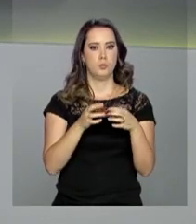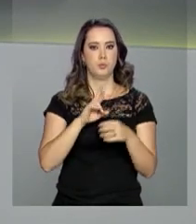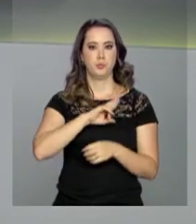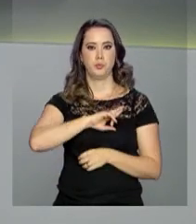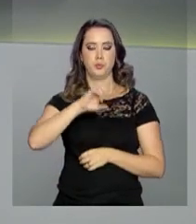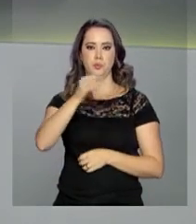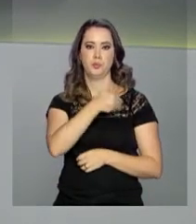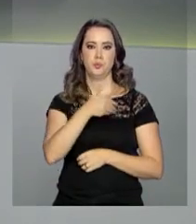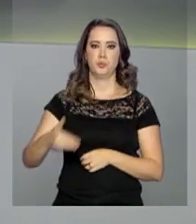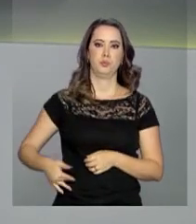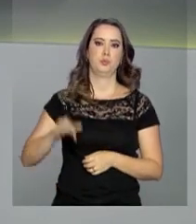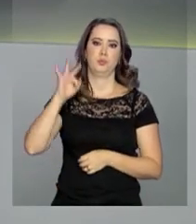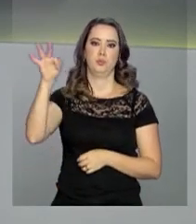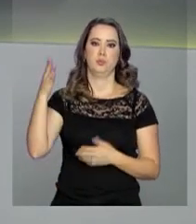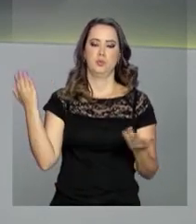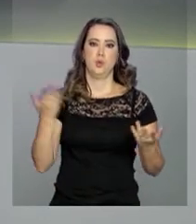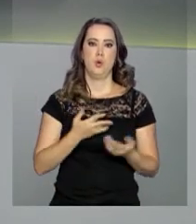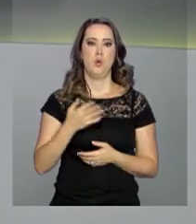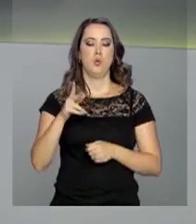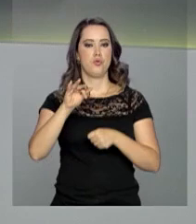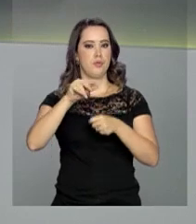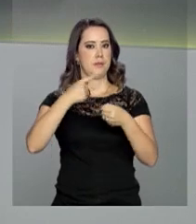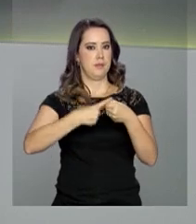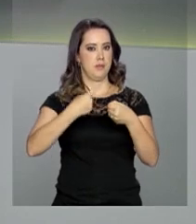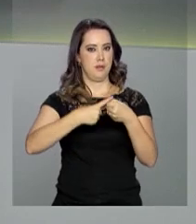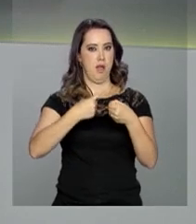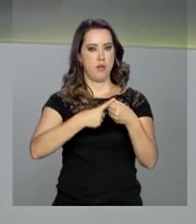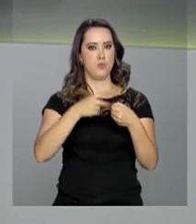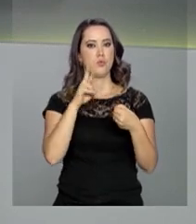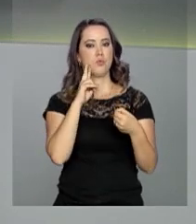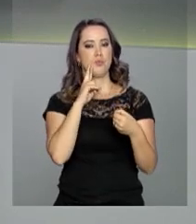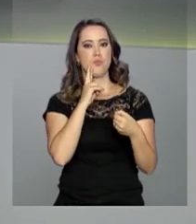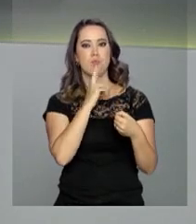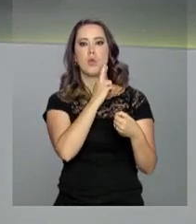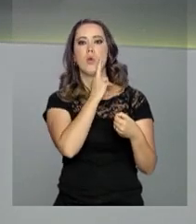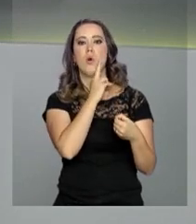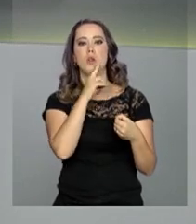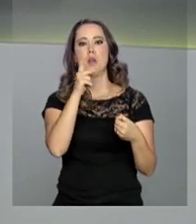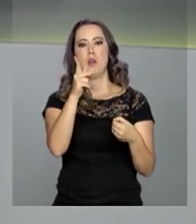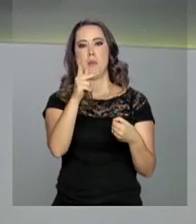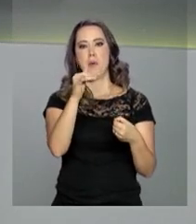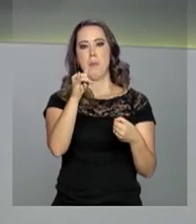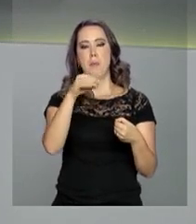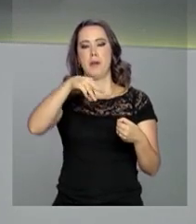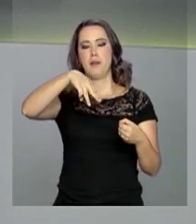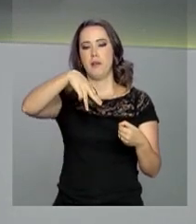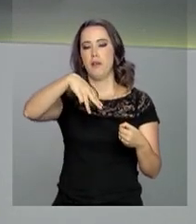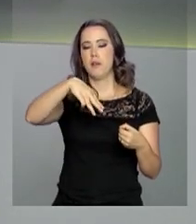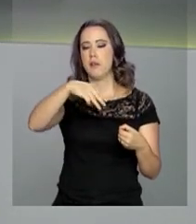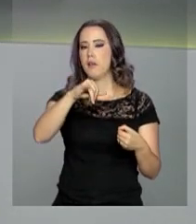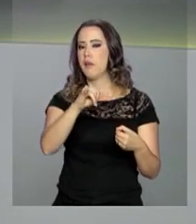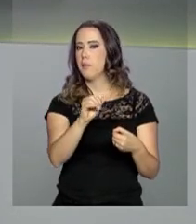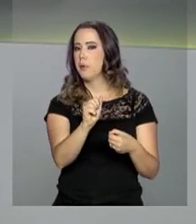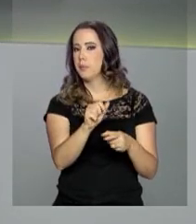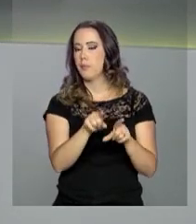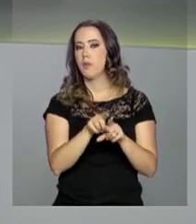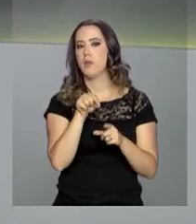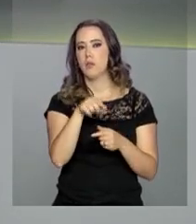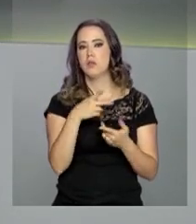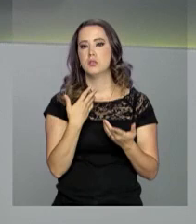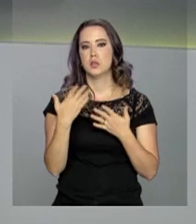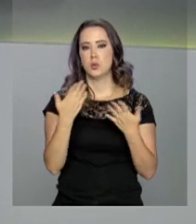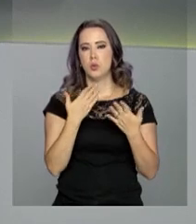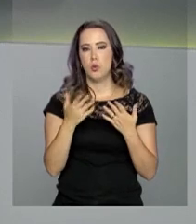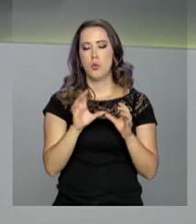representantes do governo federal foi a Pacaraima, no estado de Roraima. Em trabalho conjunto com técnicos locais, o grupo pretende